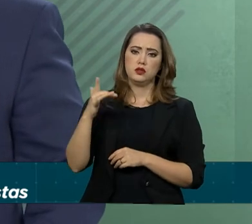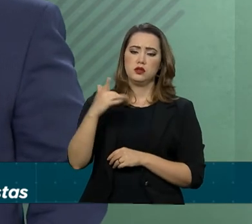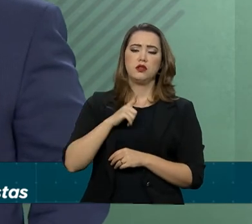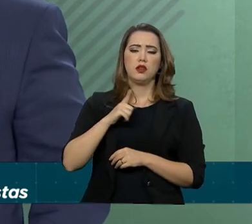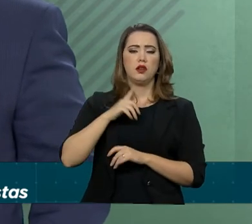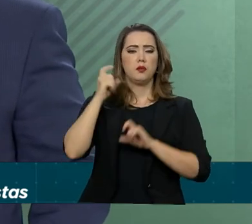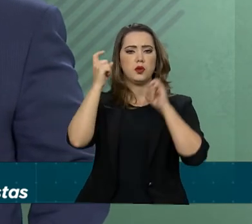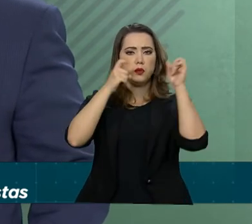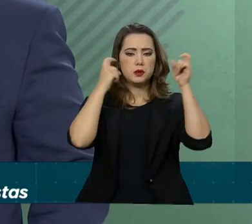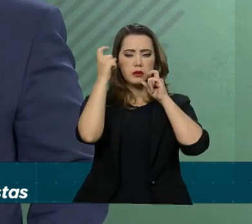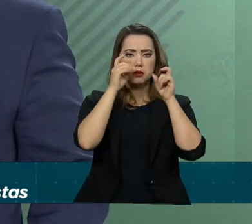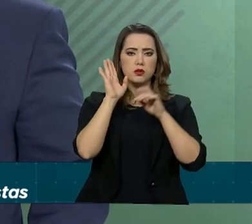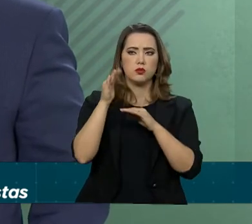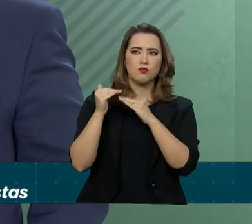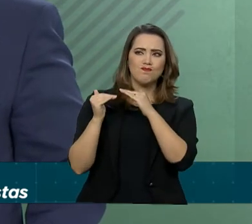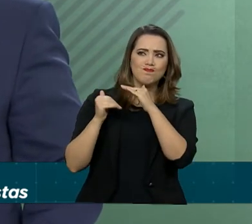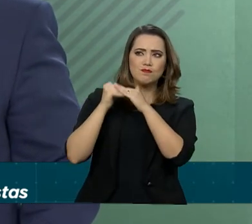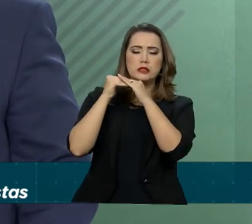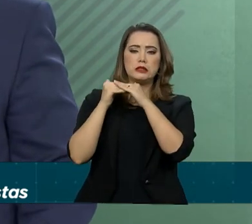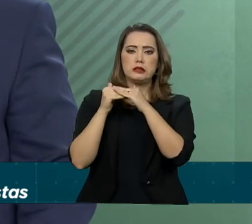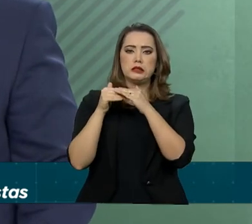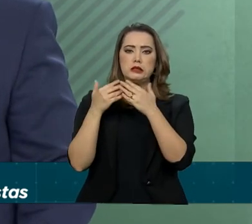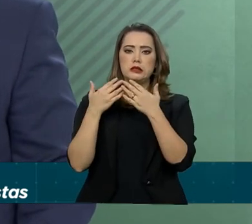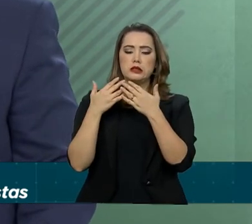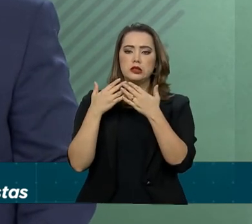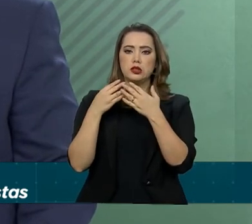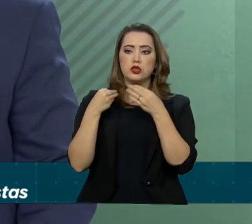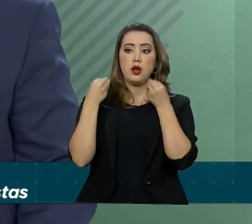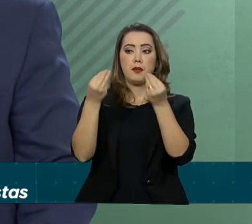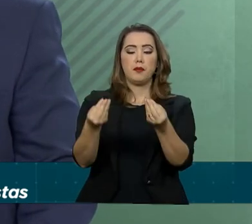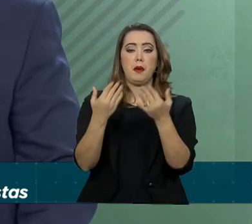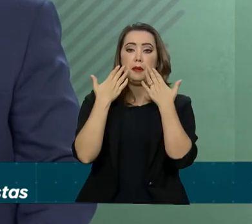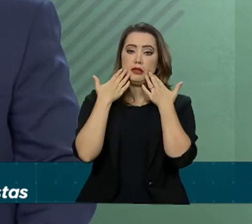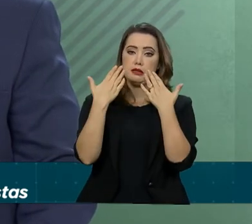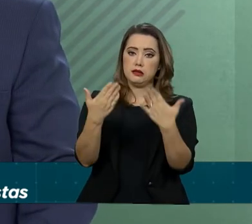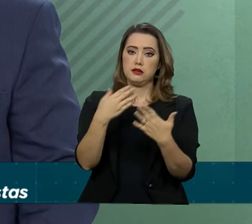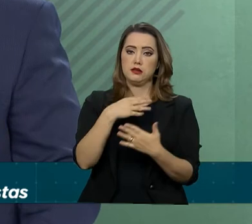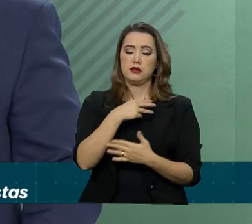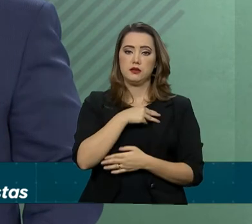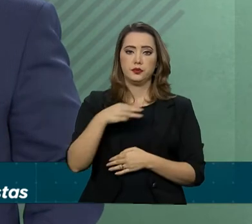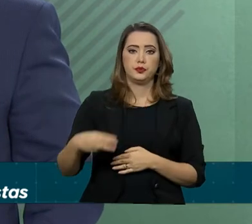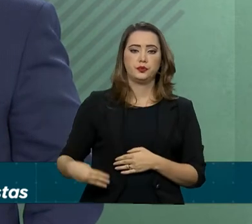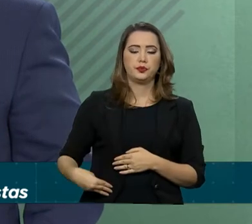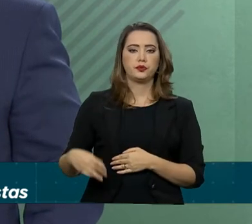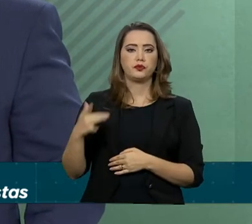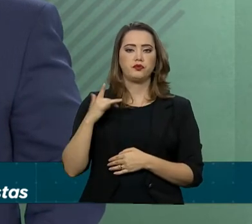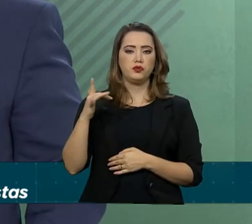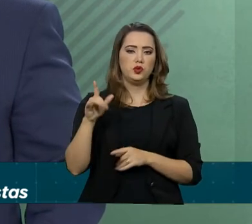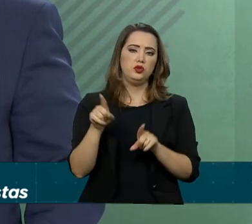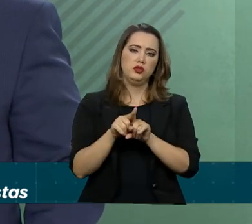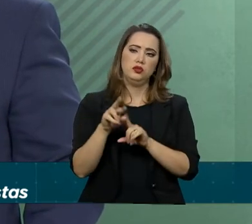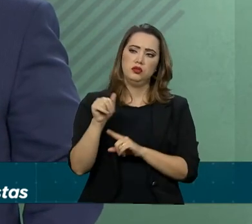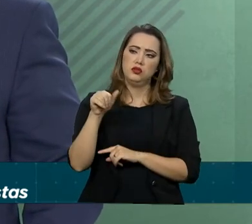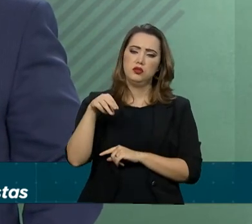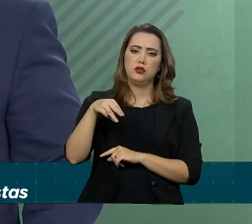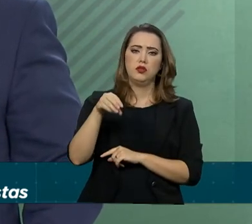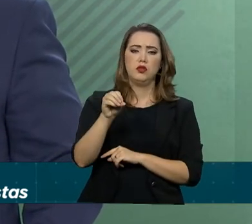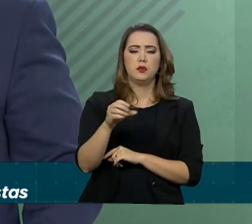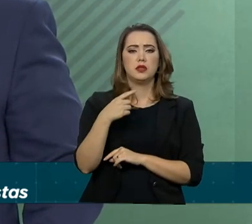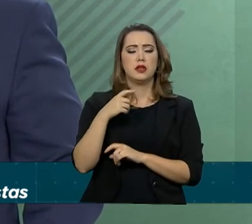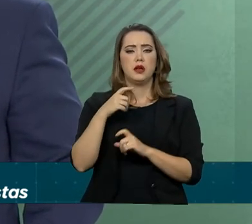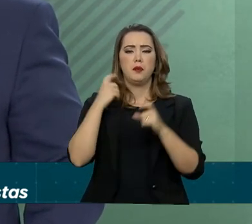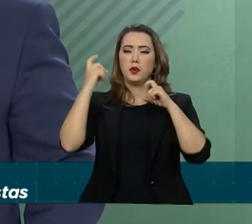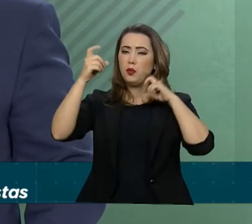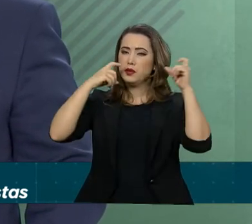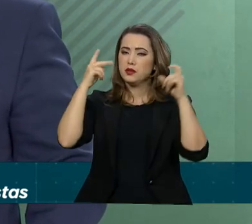preocupações já elevadas ao presidente Rodrigo Maia por meio do ministro Onyx e do ministro Ramos. E a principal preocupação do presidente,